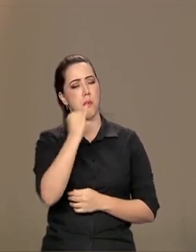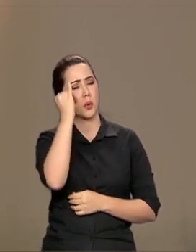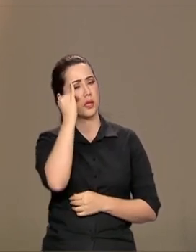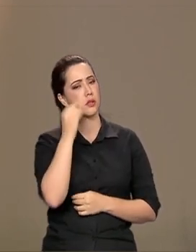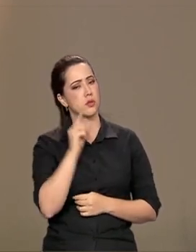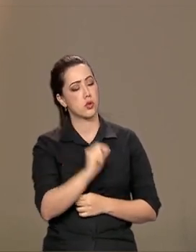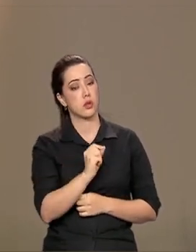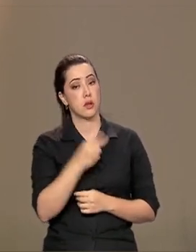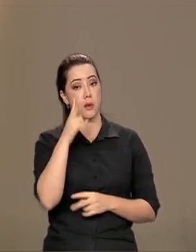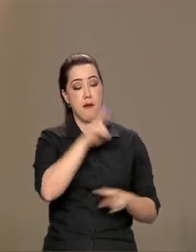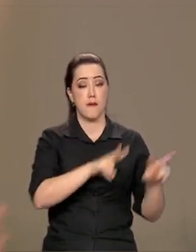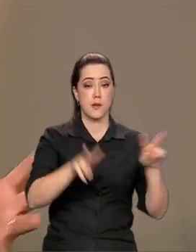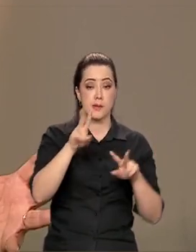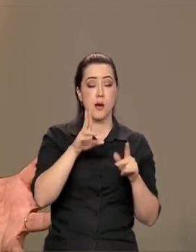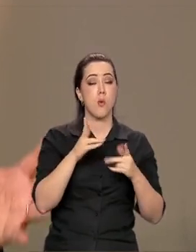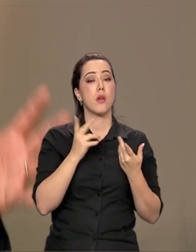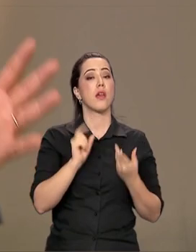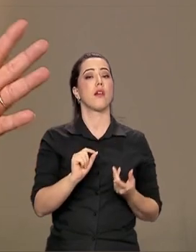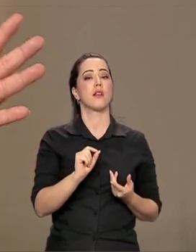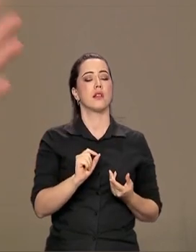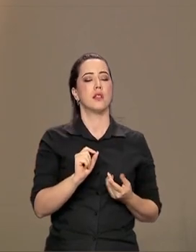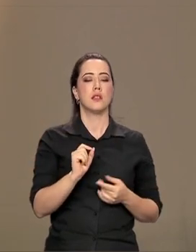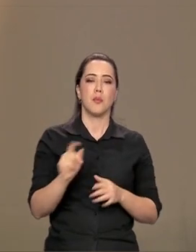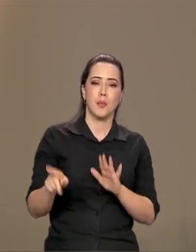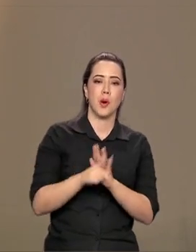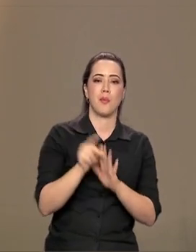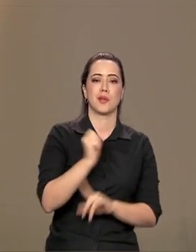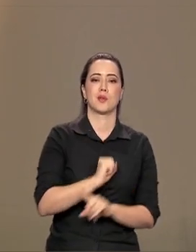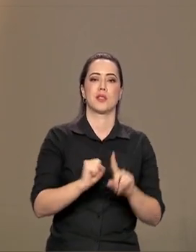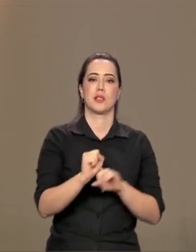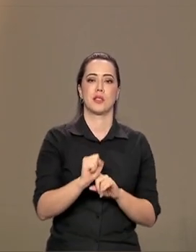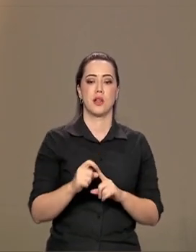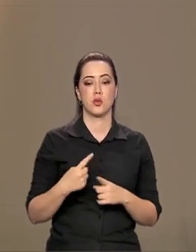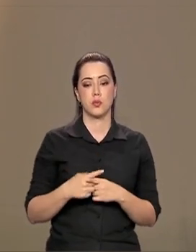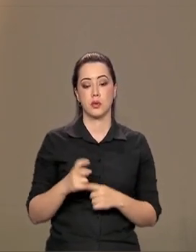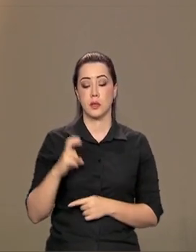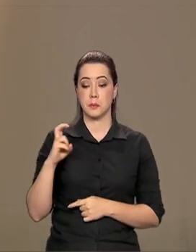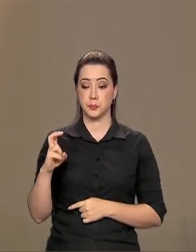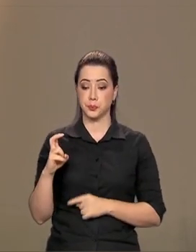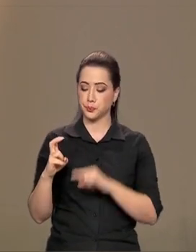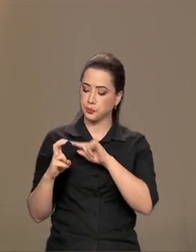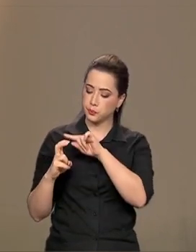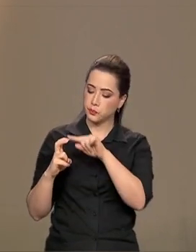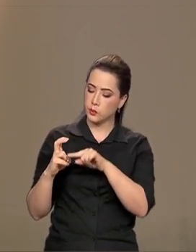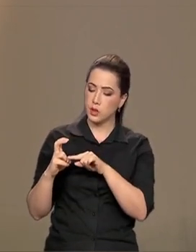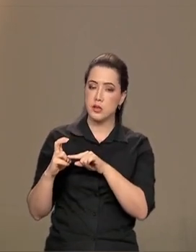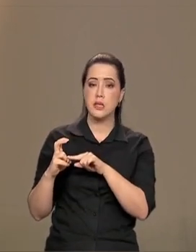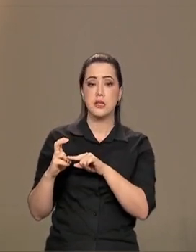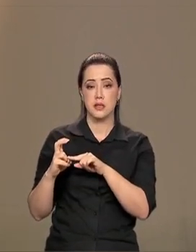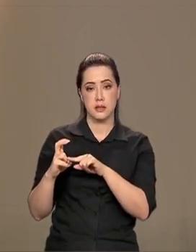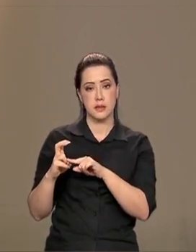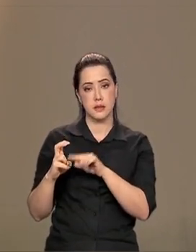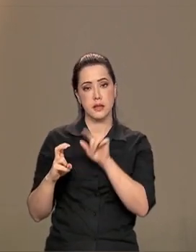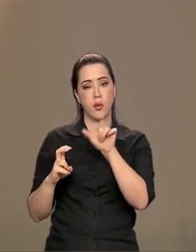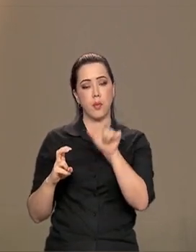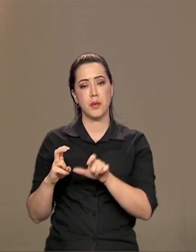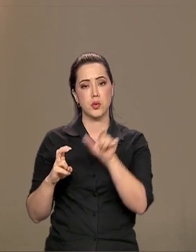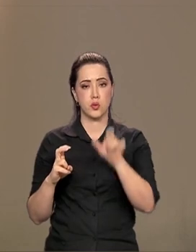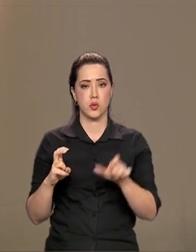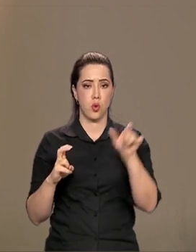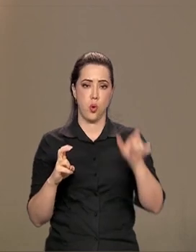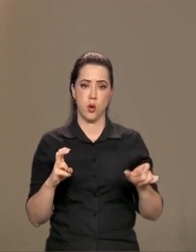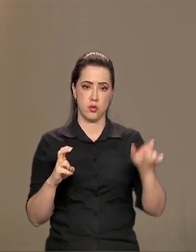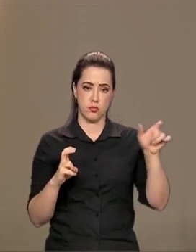visão da sociedade, para que 5 pessoas que serão designadas pelas organizações,